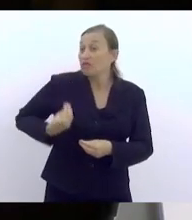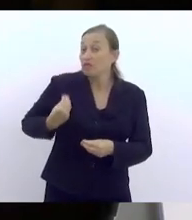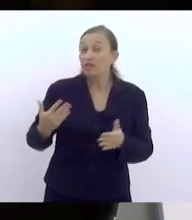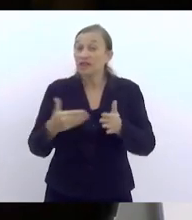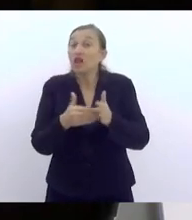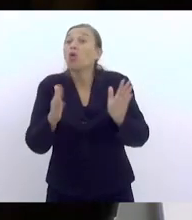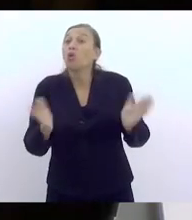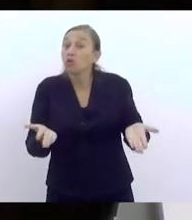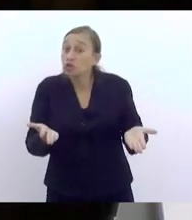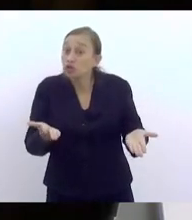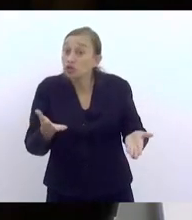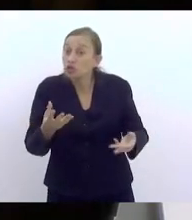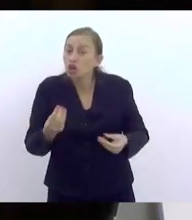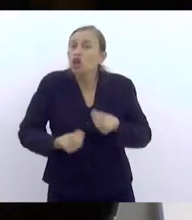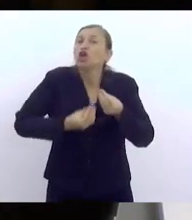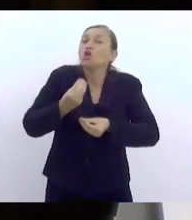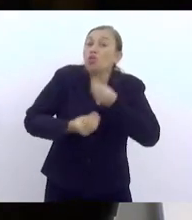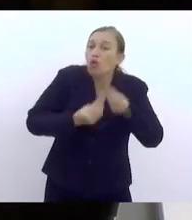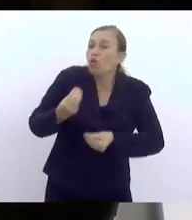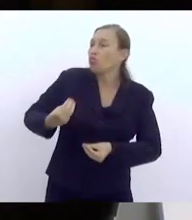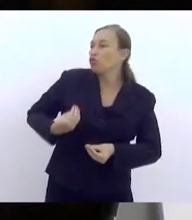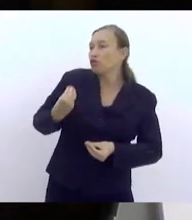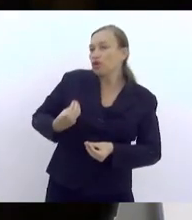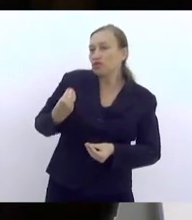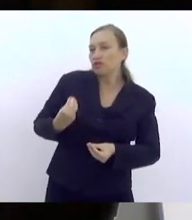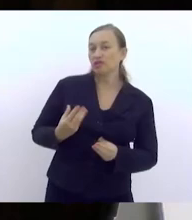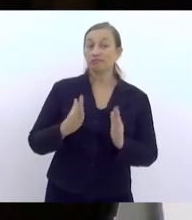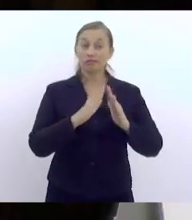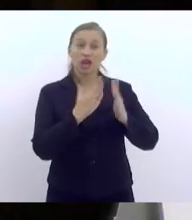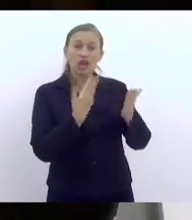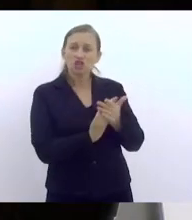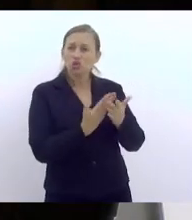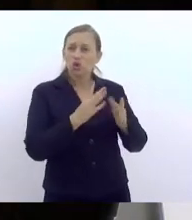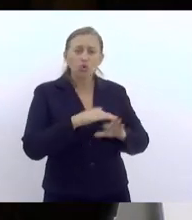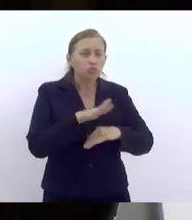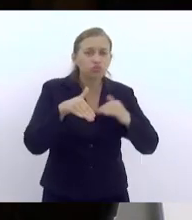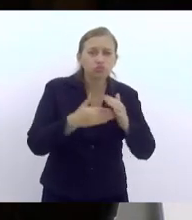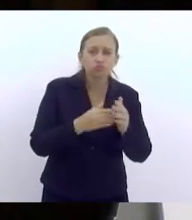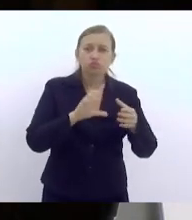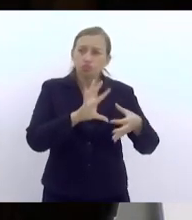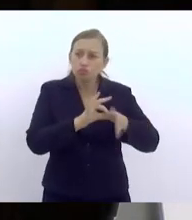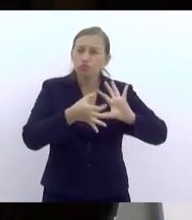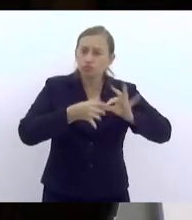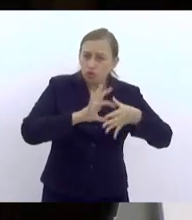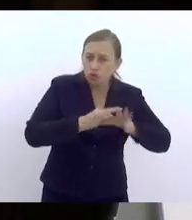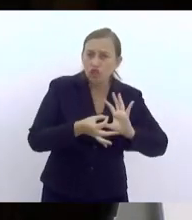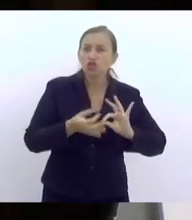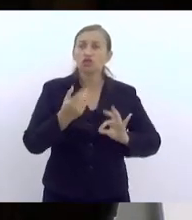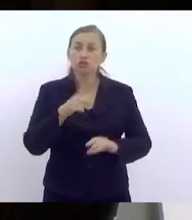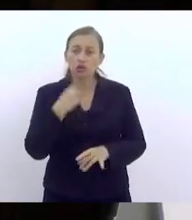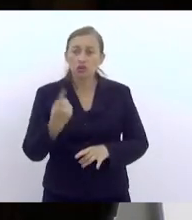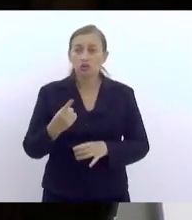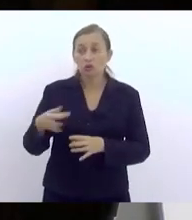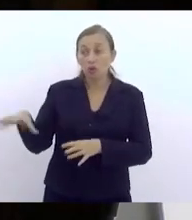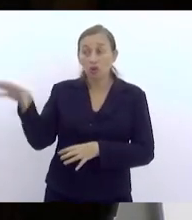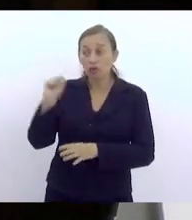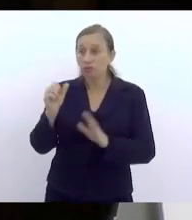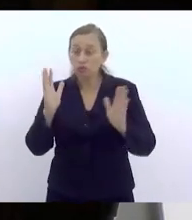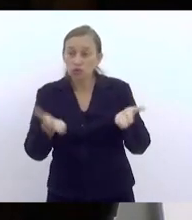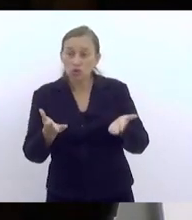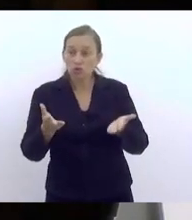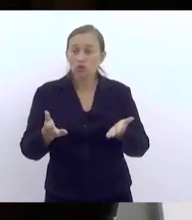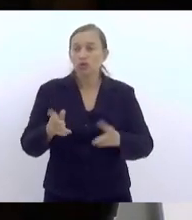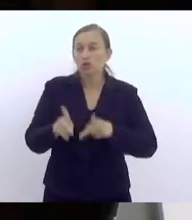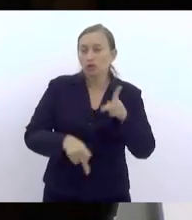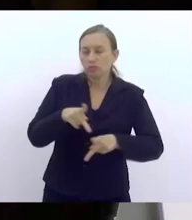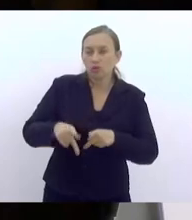e o modo como eles estão existindo na escola diante de todo esse contexto que a gente ouviu desde a manhã aqui. Uma população preta,